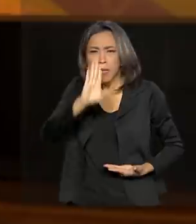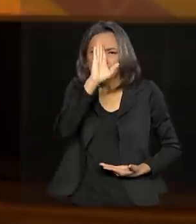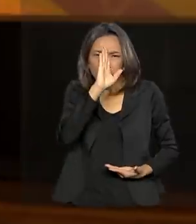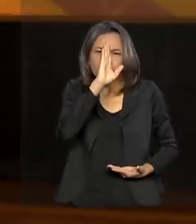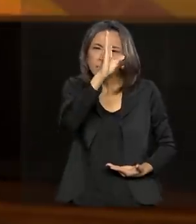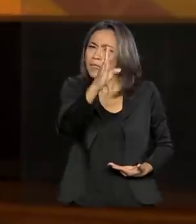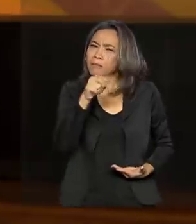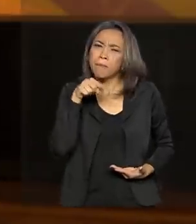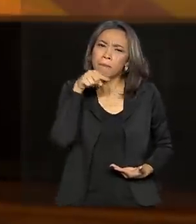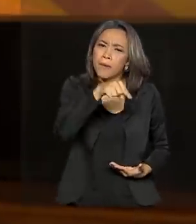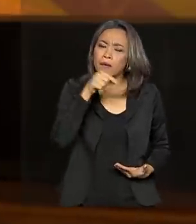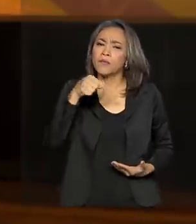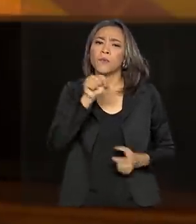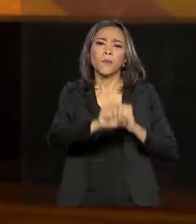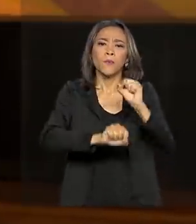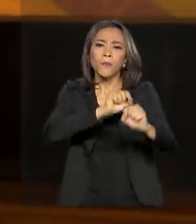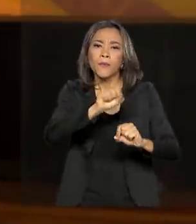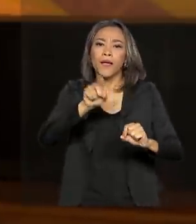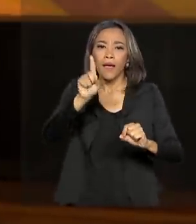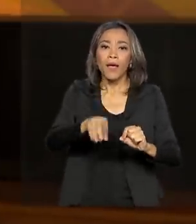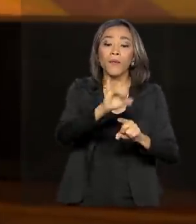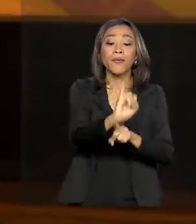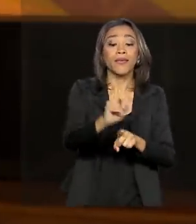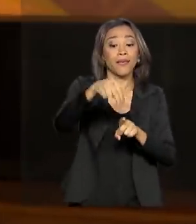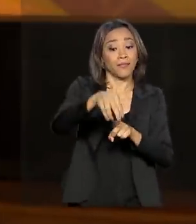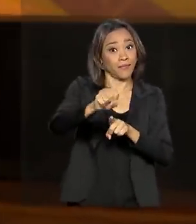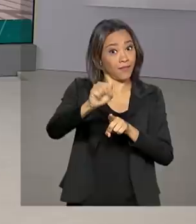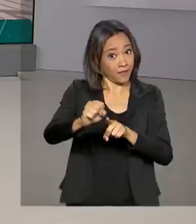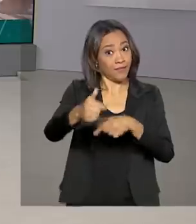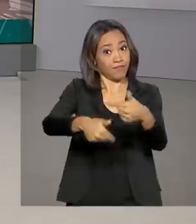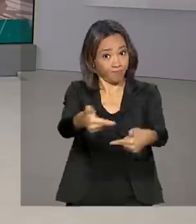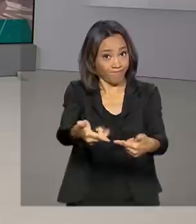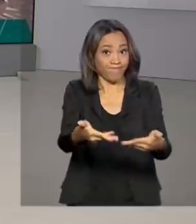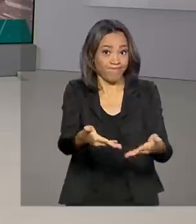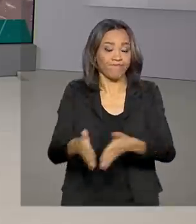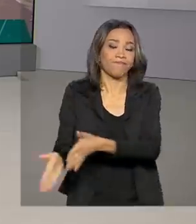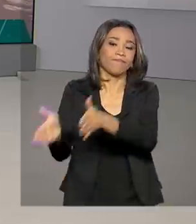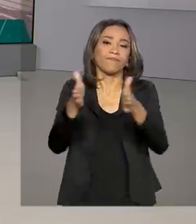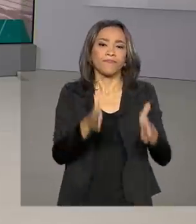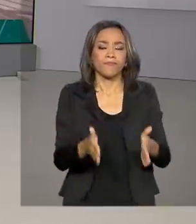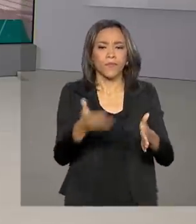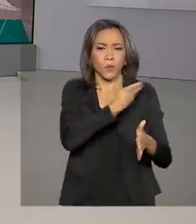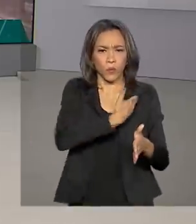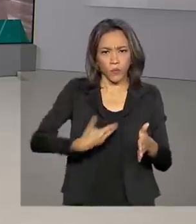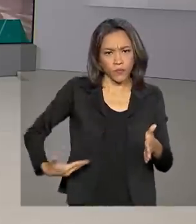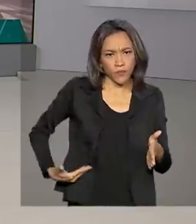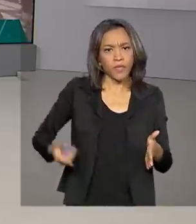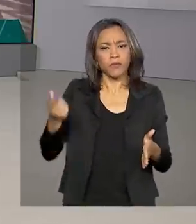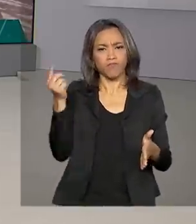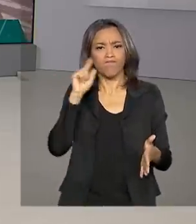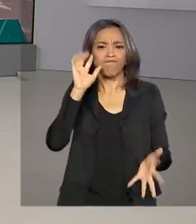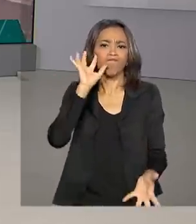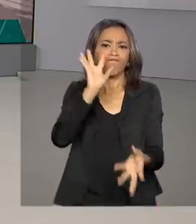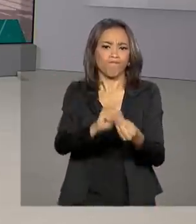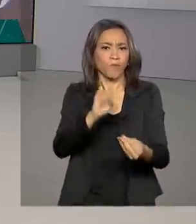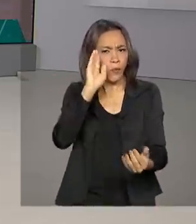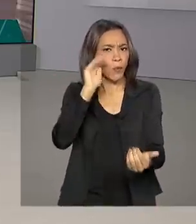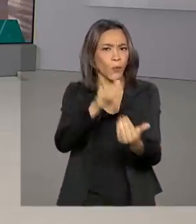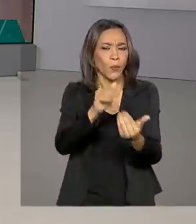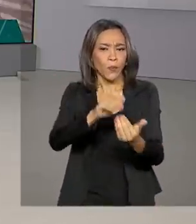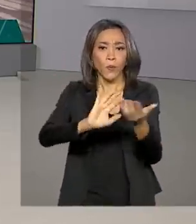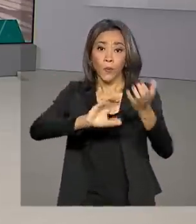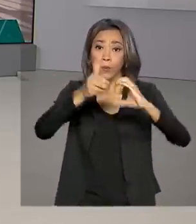clientes da Dataprev é o INSS. O governo fechou um acordo com o Congresso para garantir